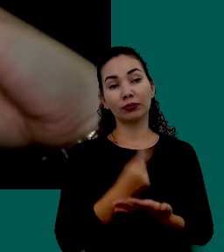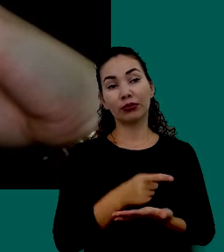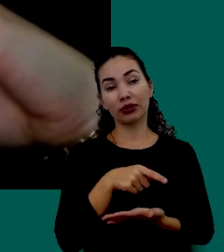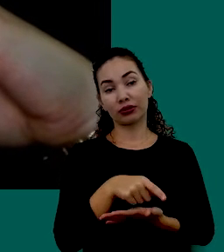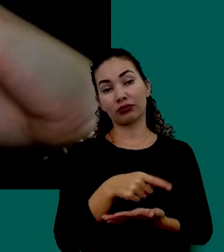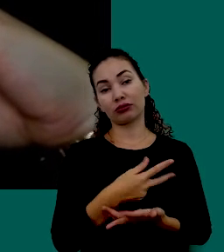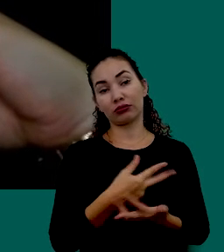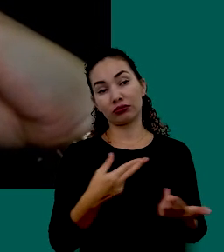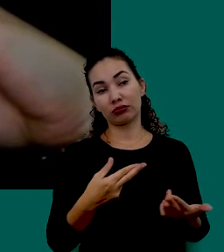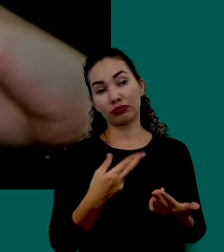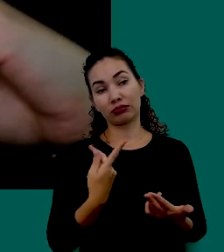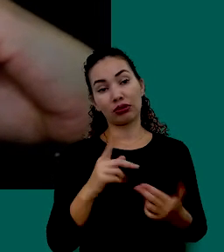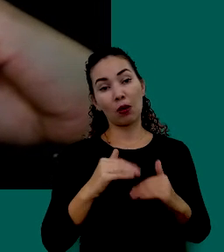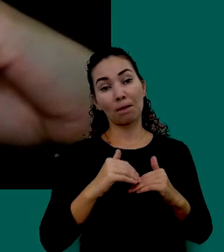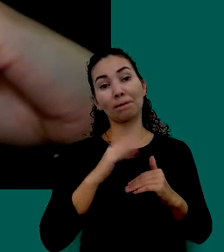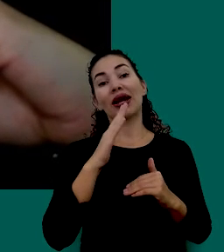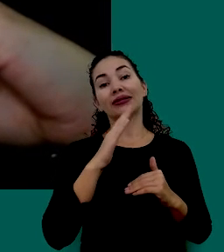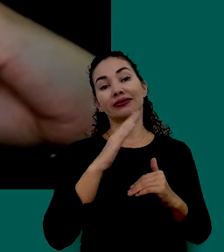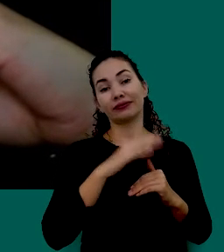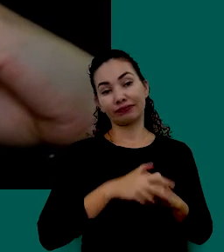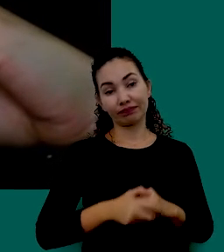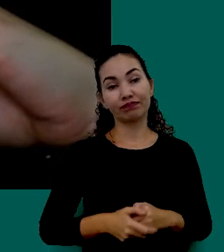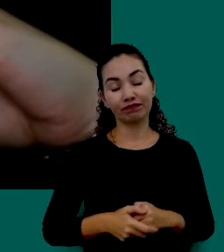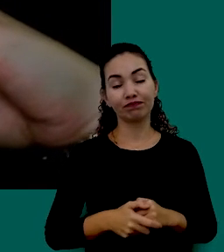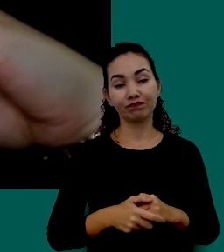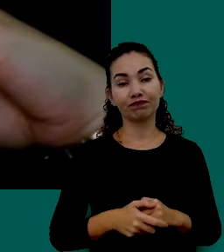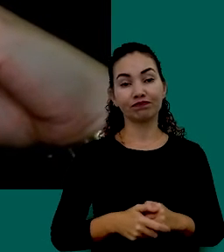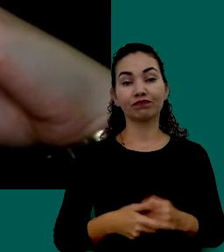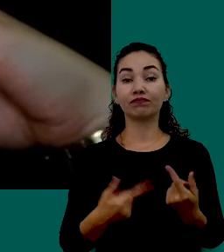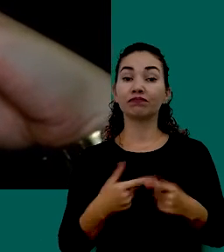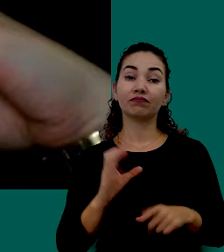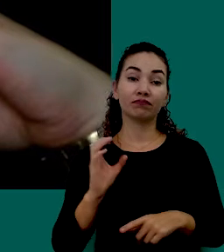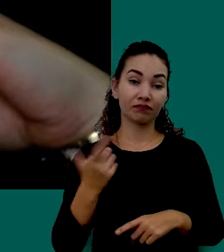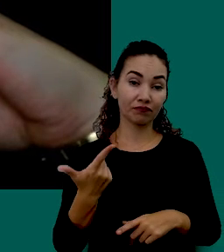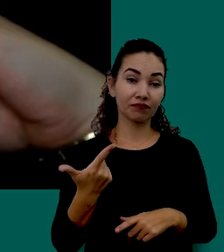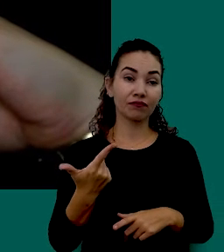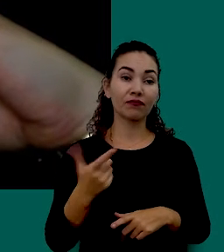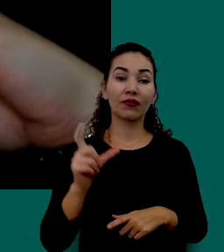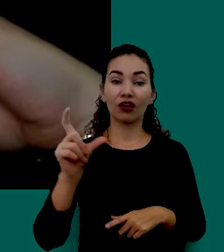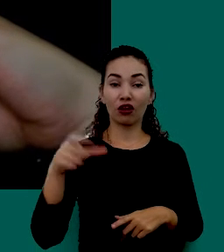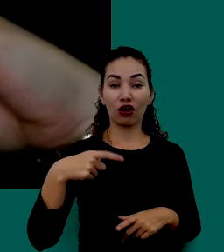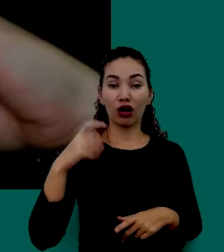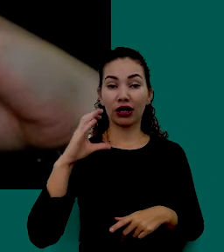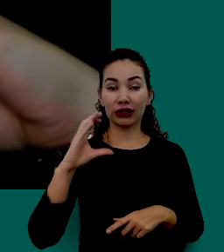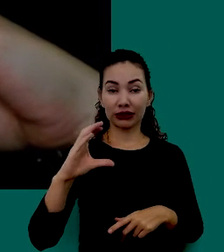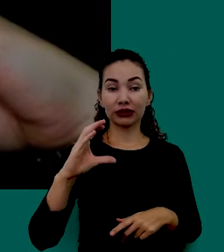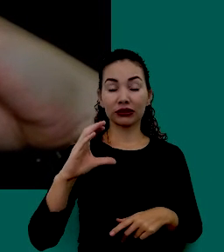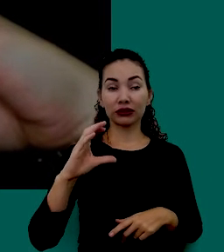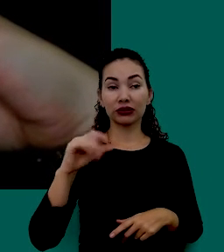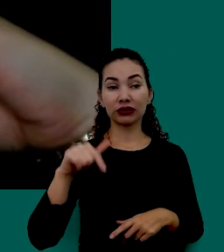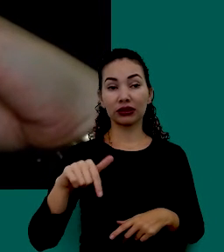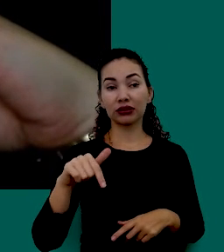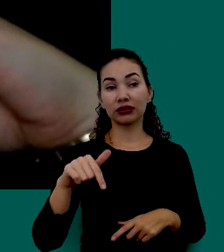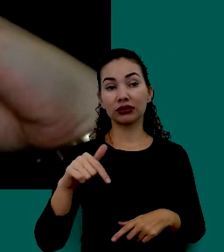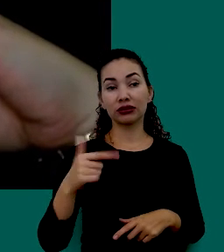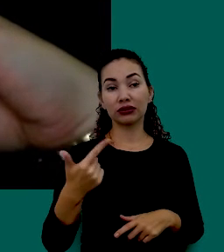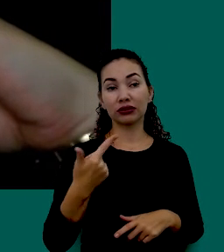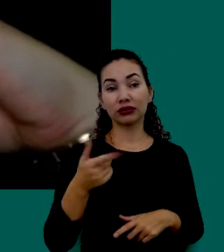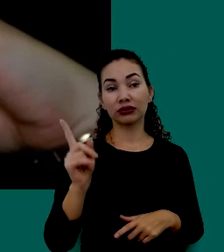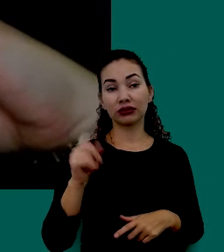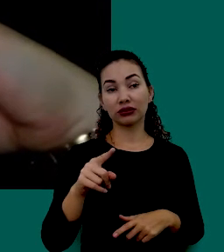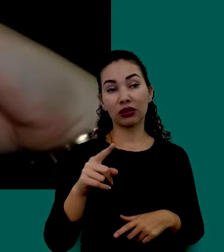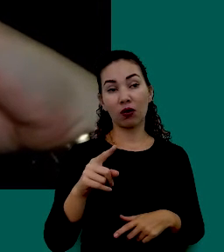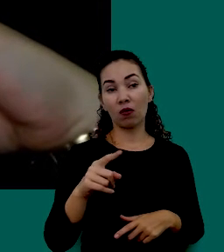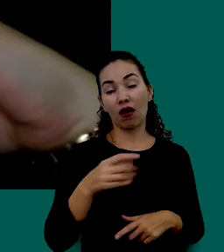Naquilo Não Excedendo Mas Claro O Cartão De Crédito Ele Não Não É Um